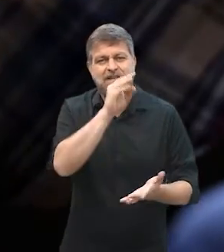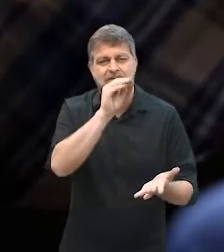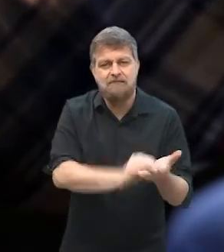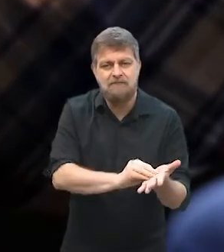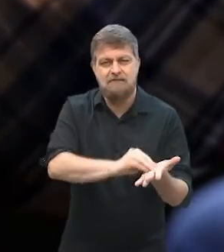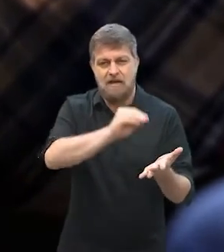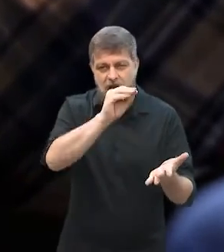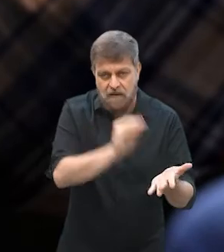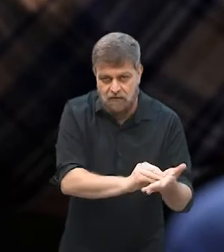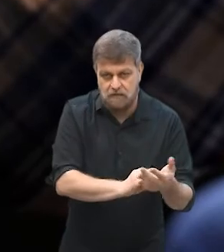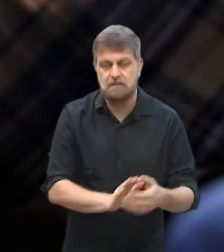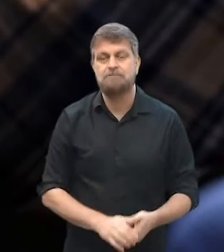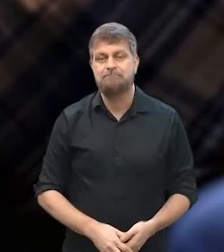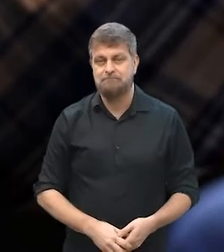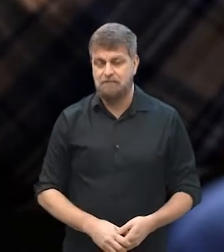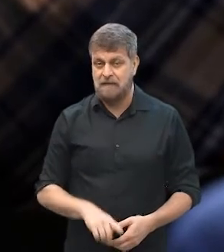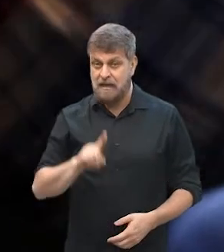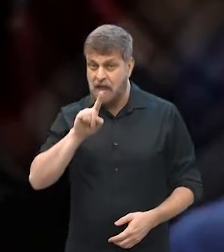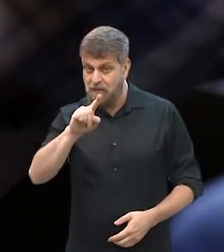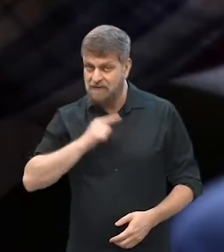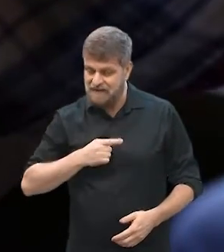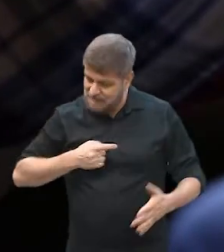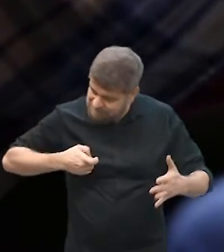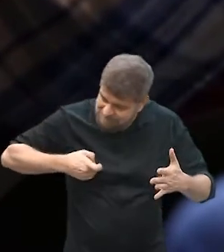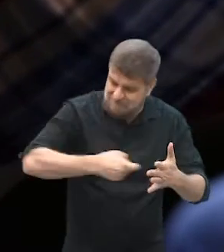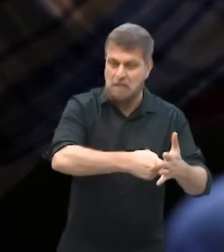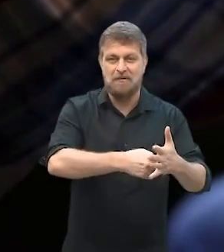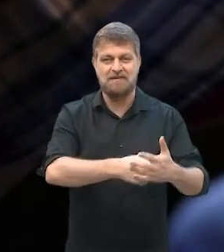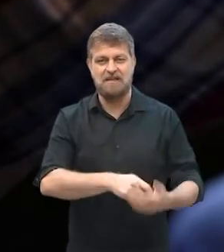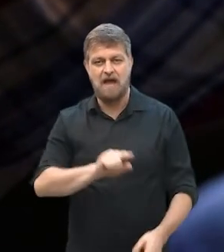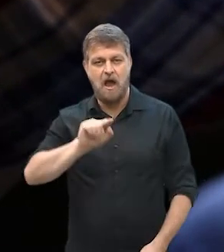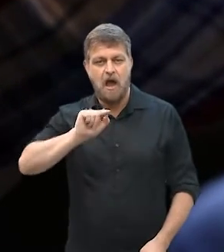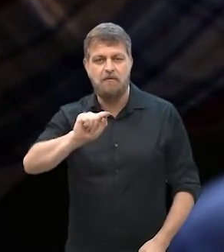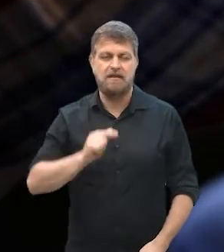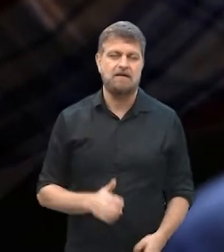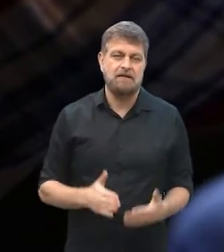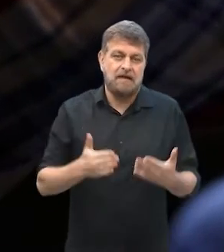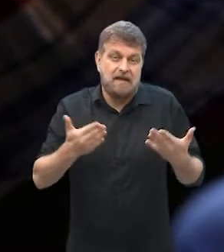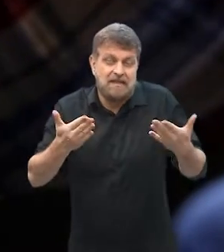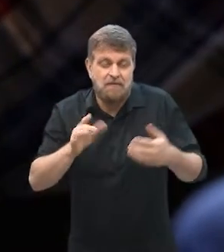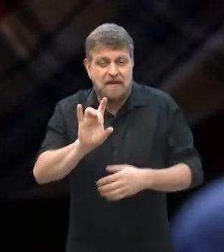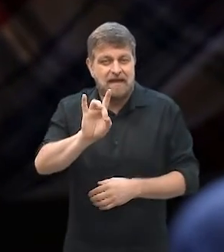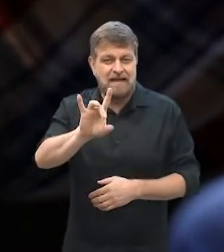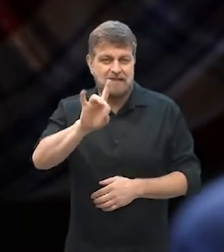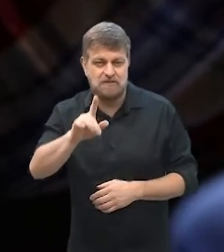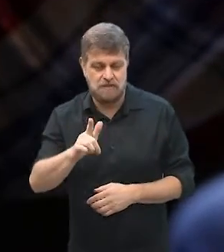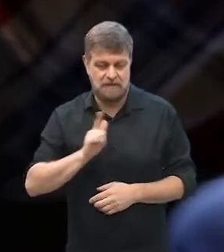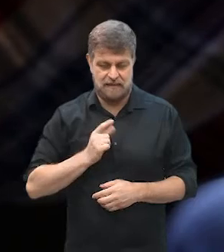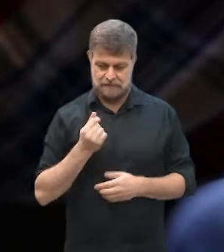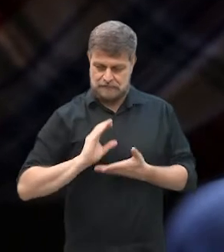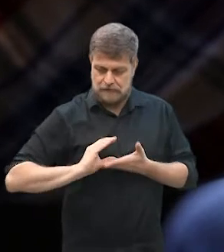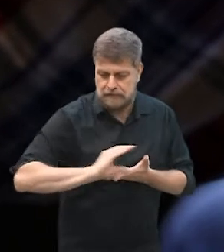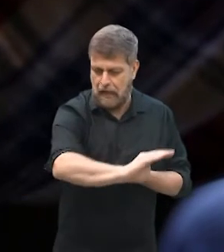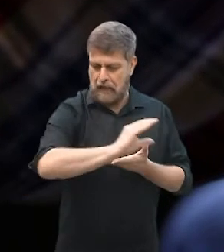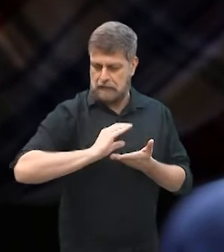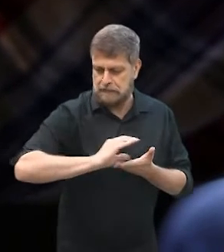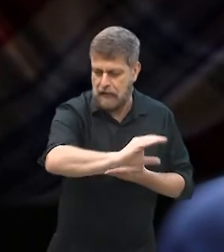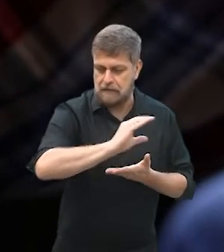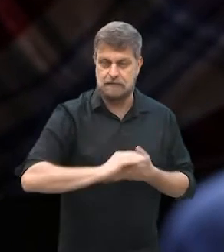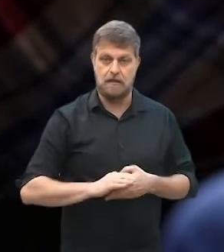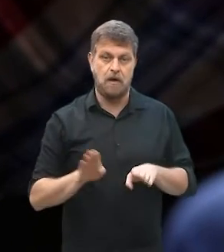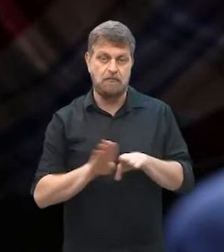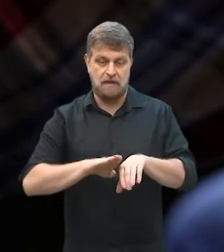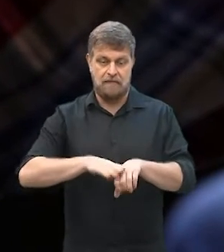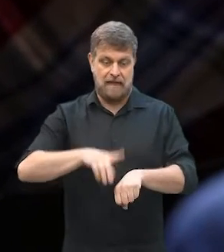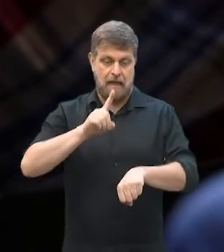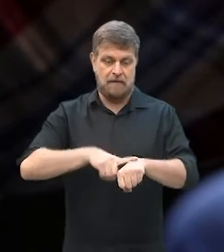gerenciais. É este ponto que eu queria destacar, então, não é só uma questão, né, de destinar recurso tempo, né, então,